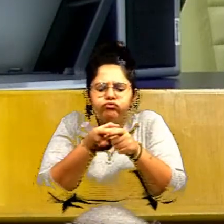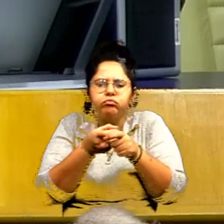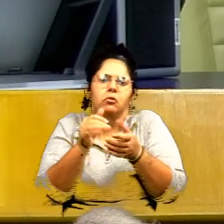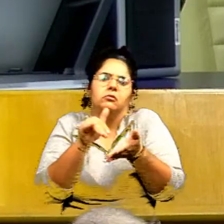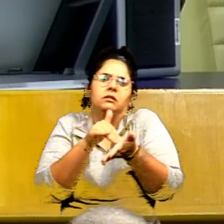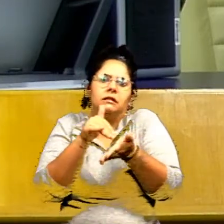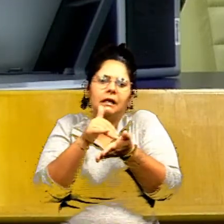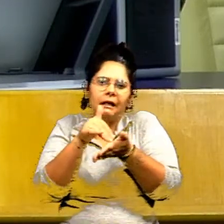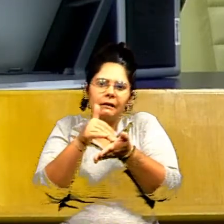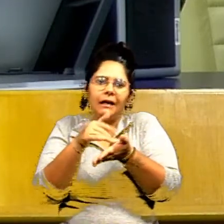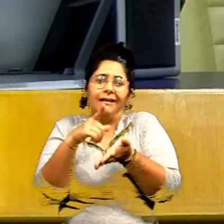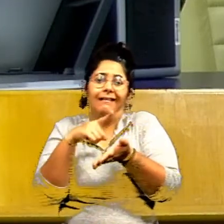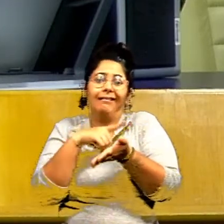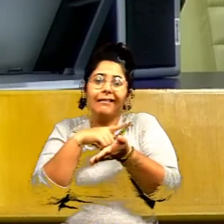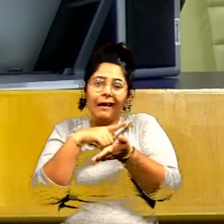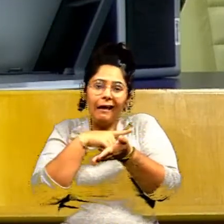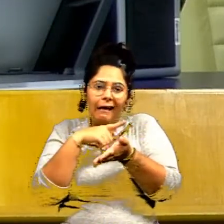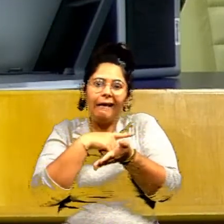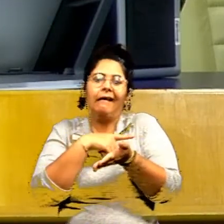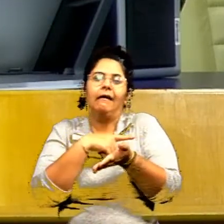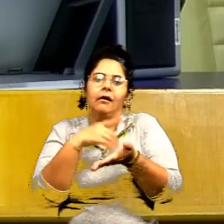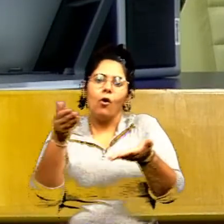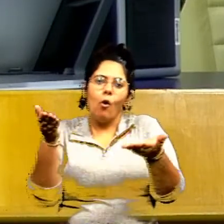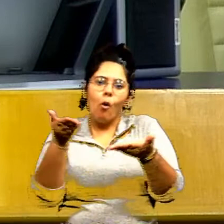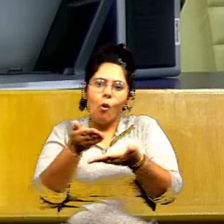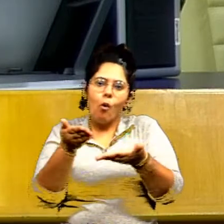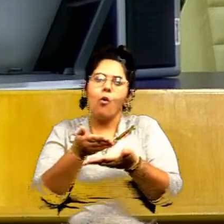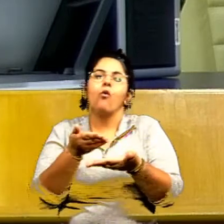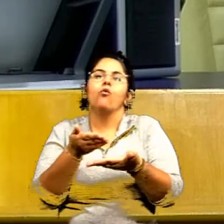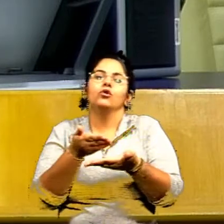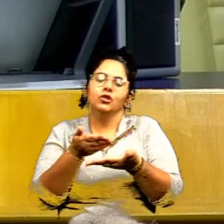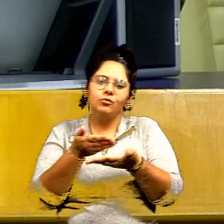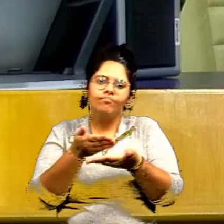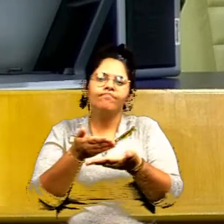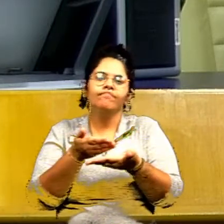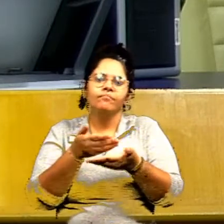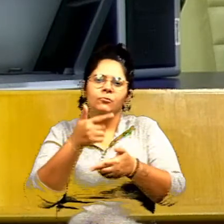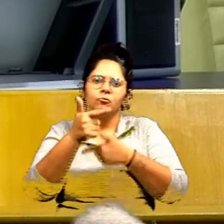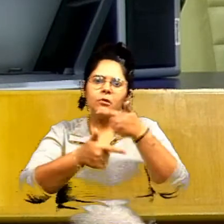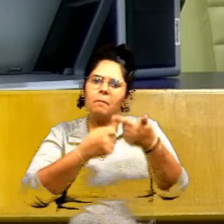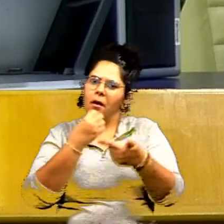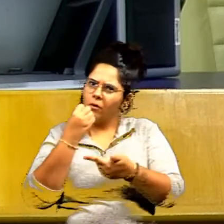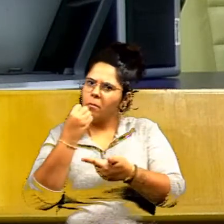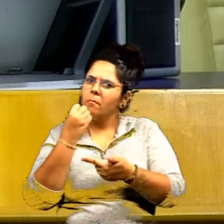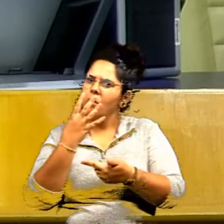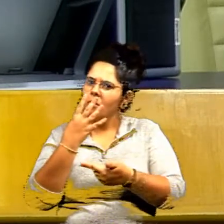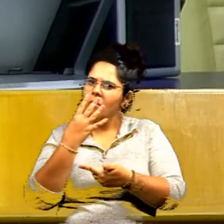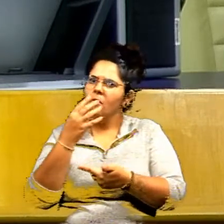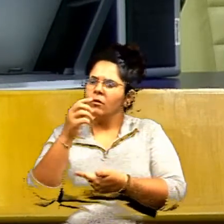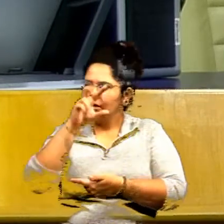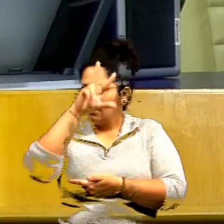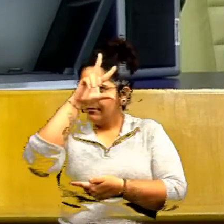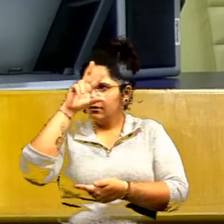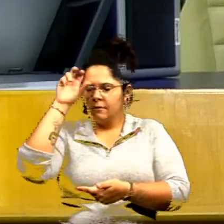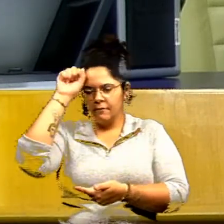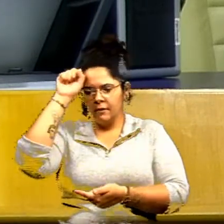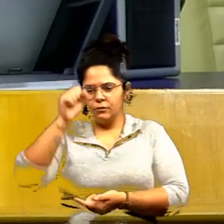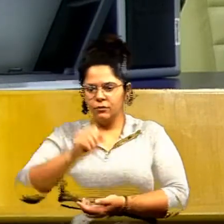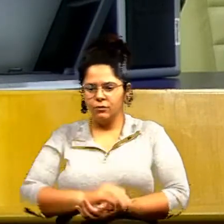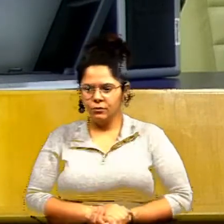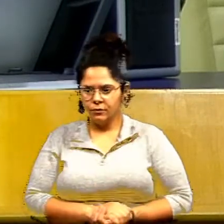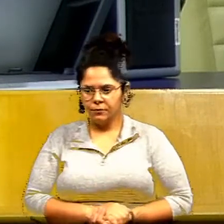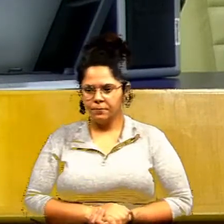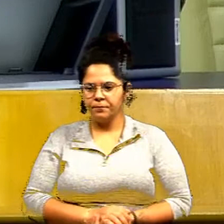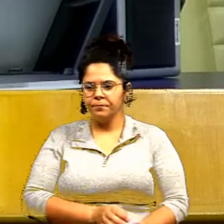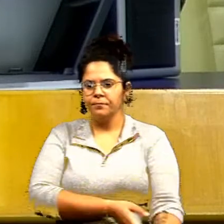pouquíssimos secretários que prestam e que são competentes e qualificados nessa prefeitura, porque a maioria não serve nem para fazer